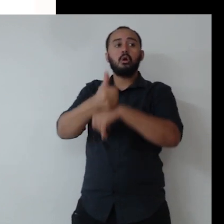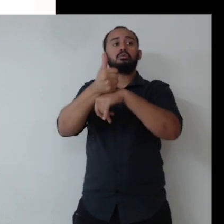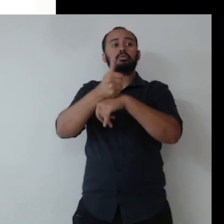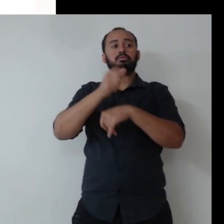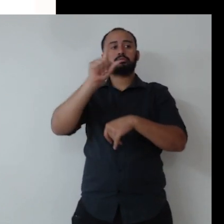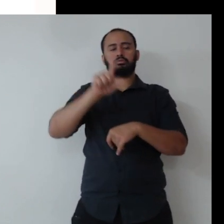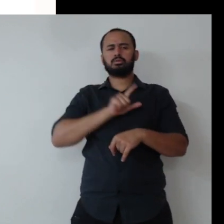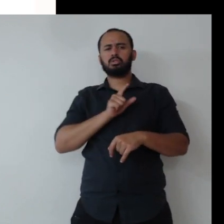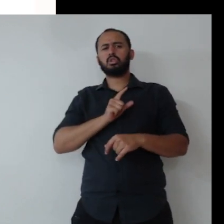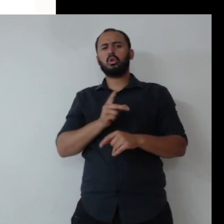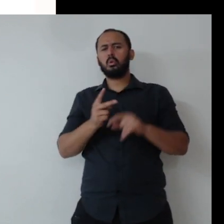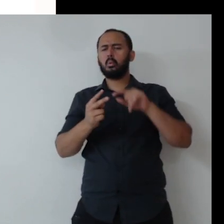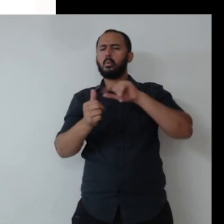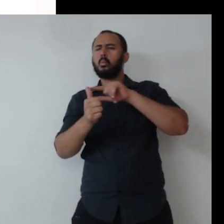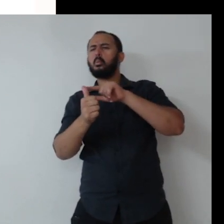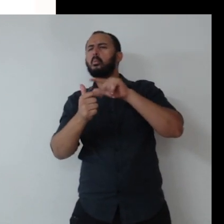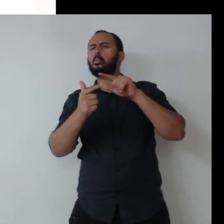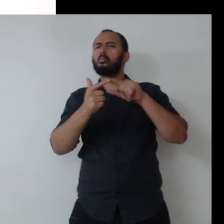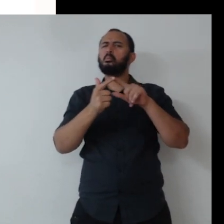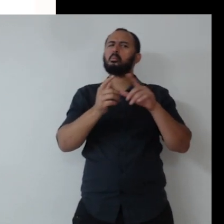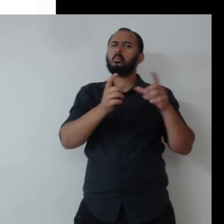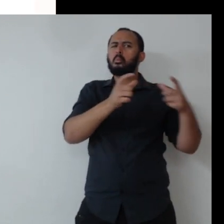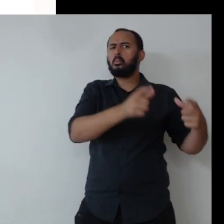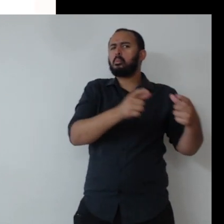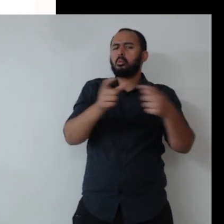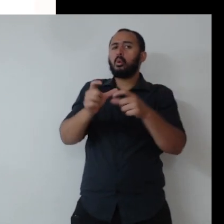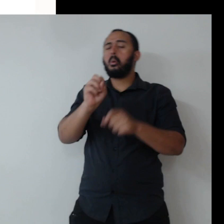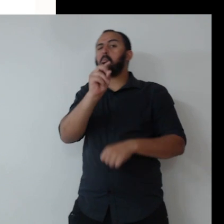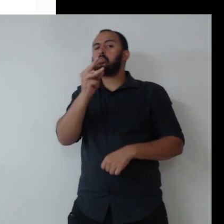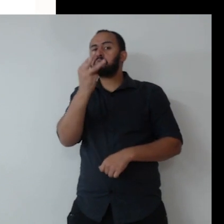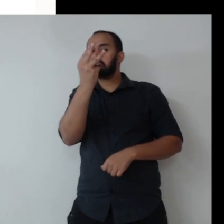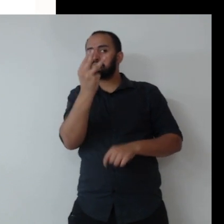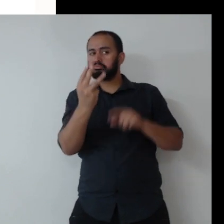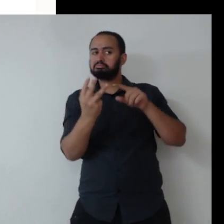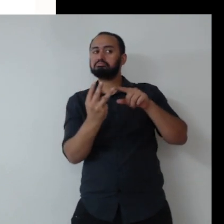duas dimensões do desenvolvimento, ou até três,